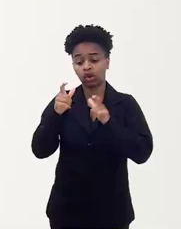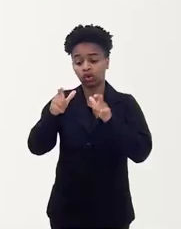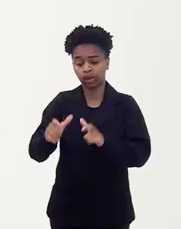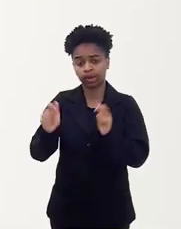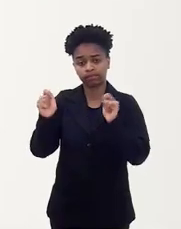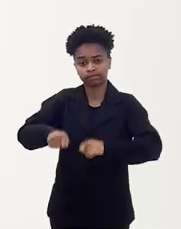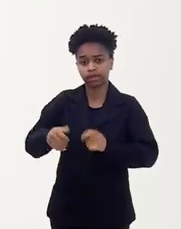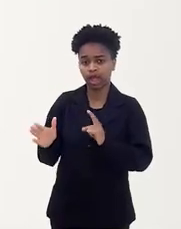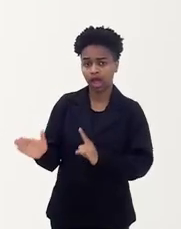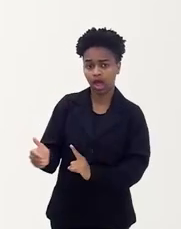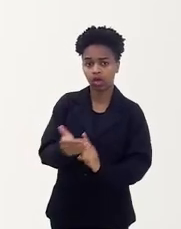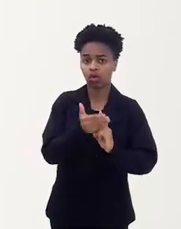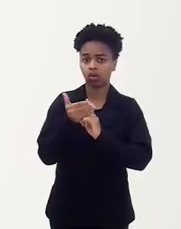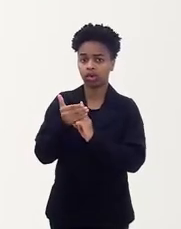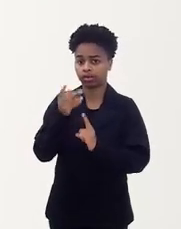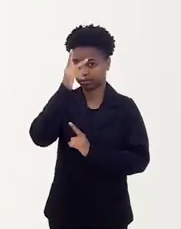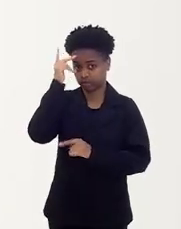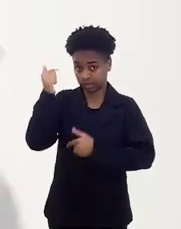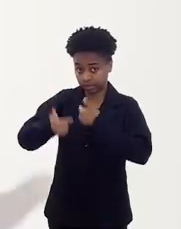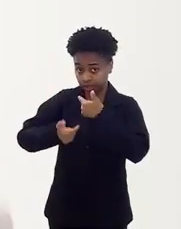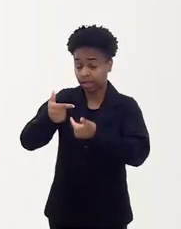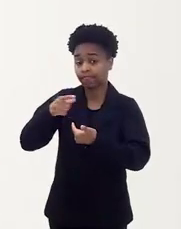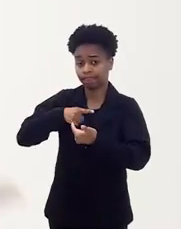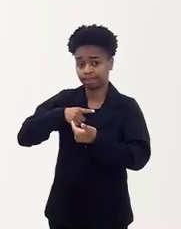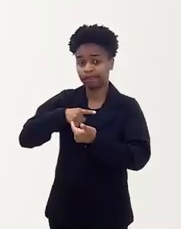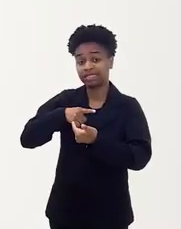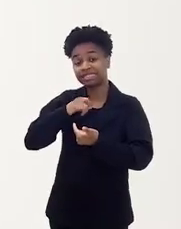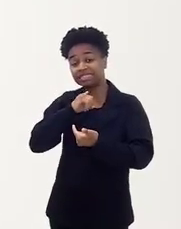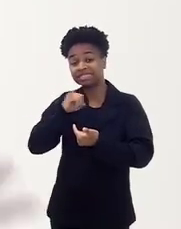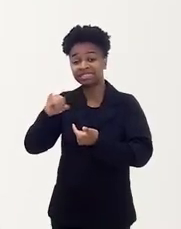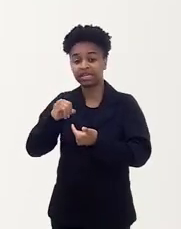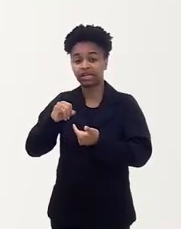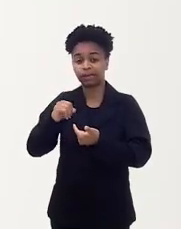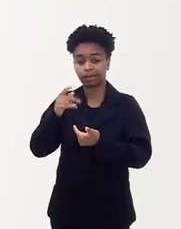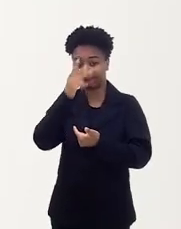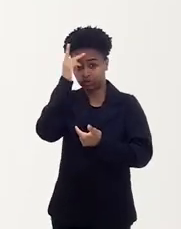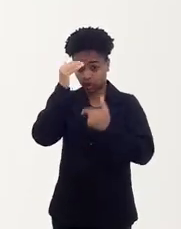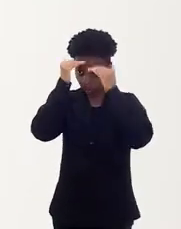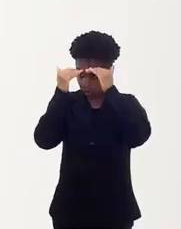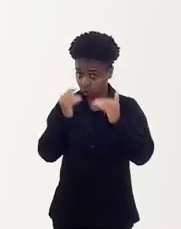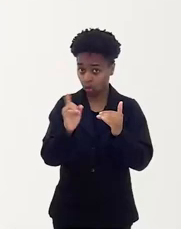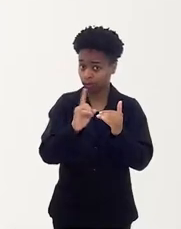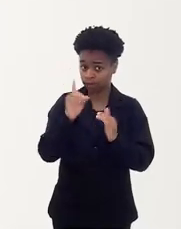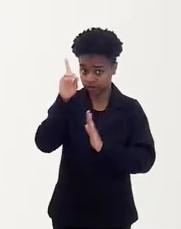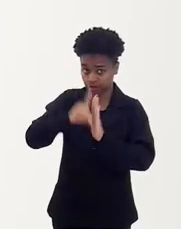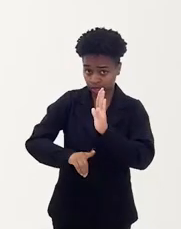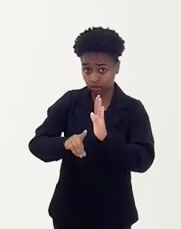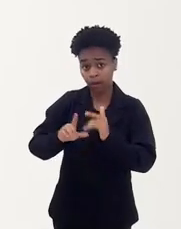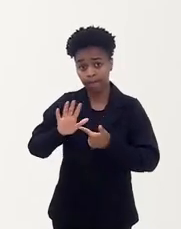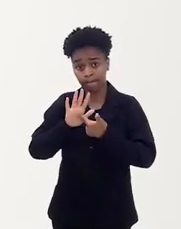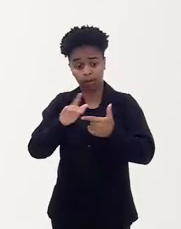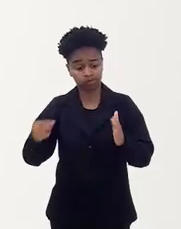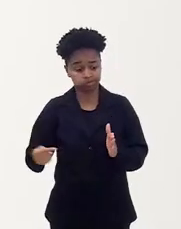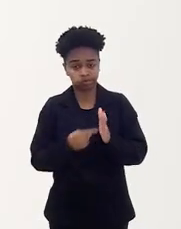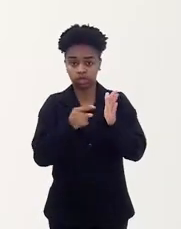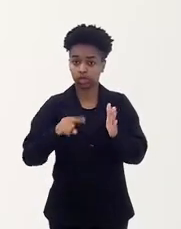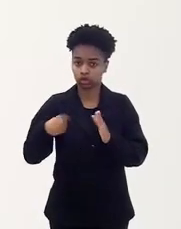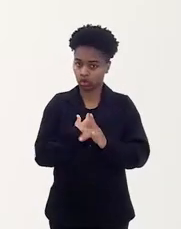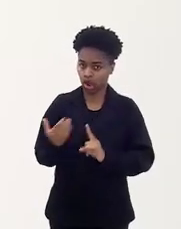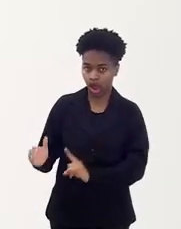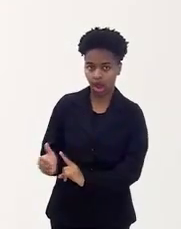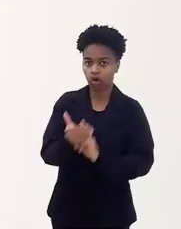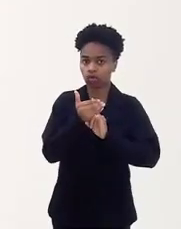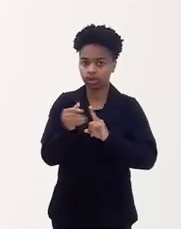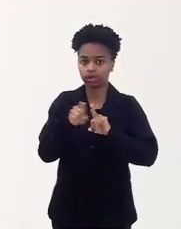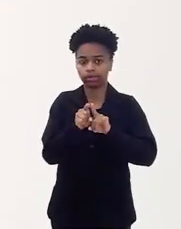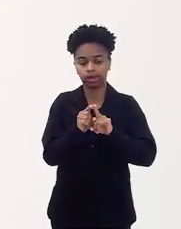canal de acolhimento de trabalhadoras e trabalhadores que têm os seus direitos violados e que apresentam, portanto, queixas que são encaminhadas para os